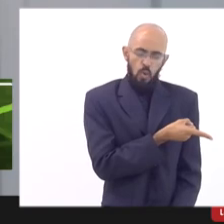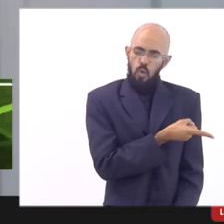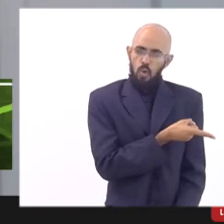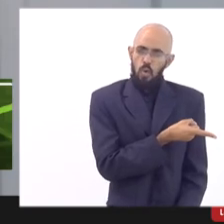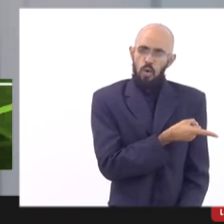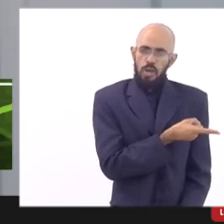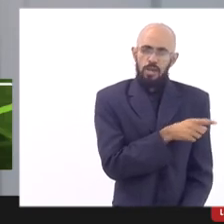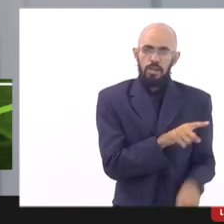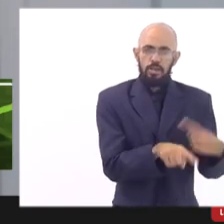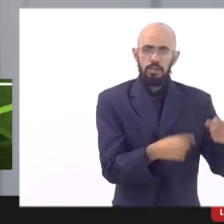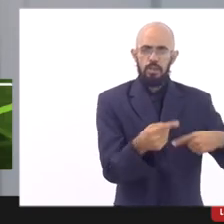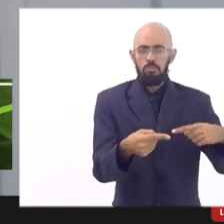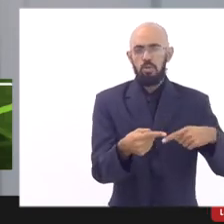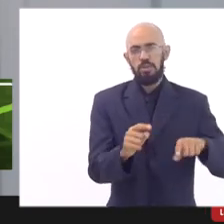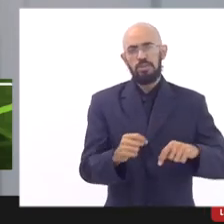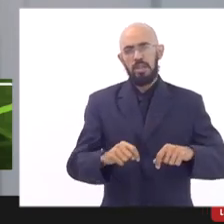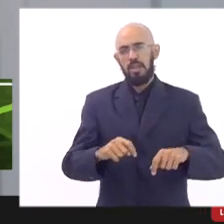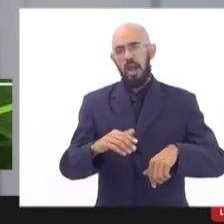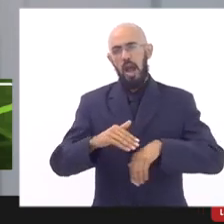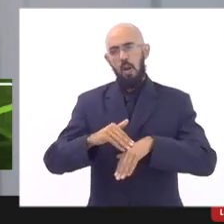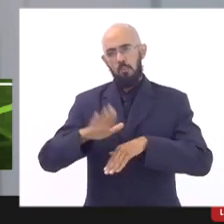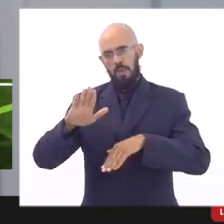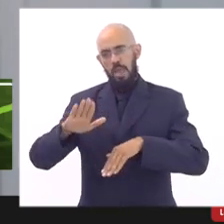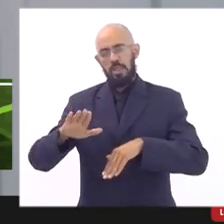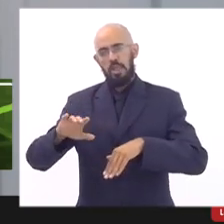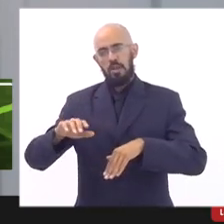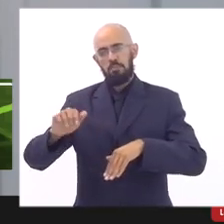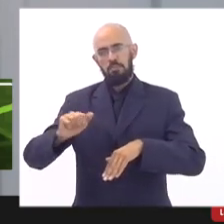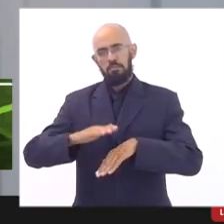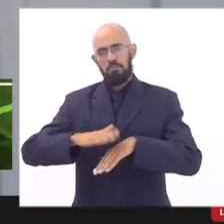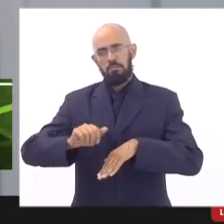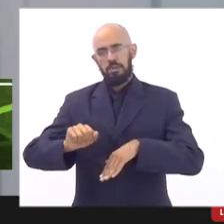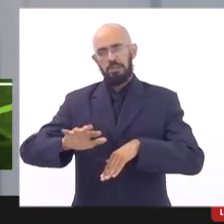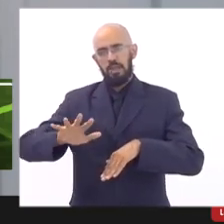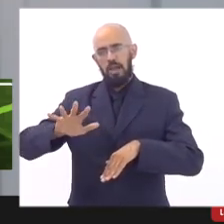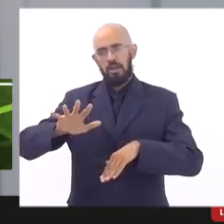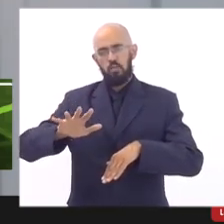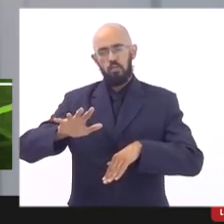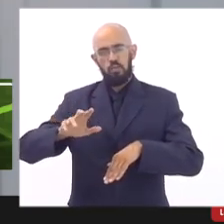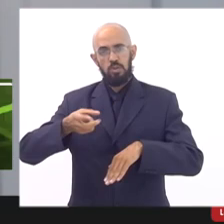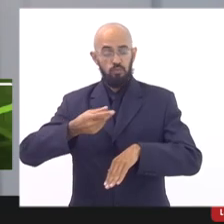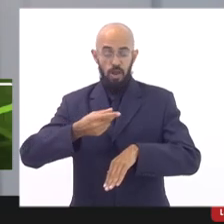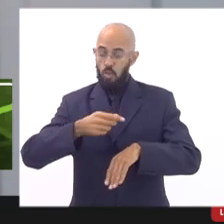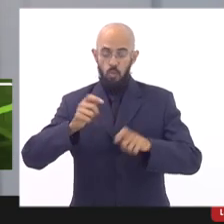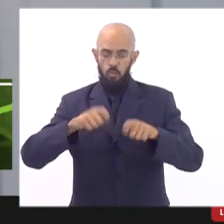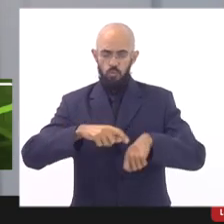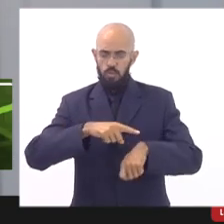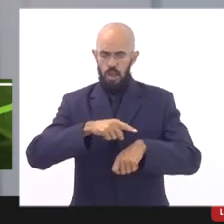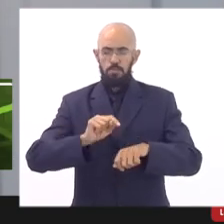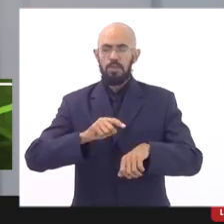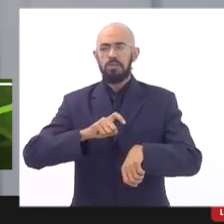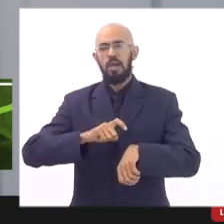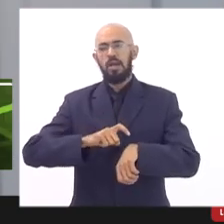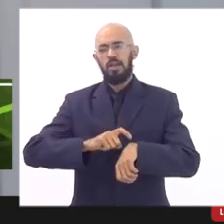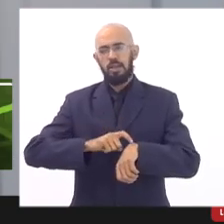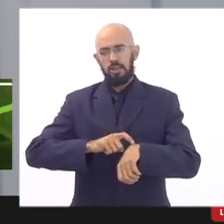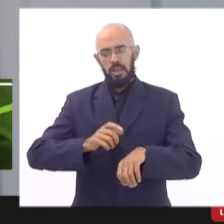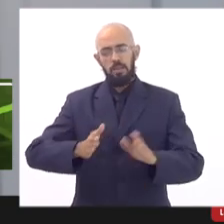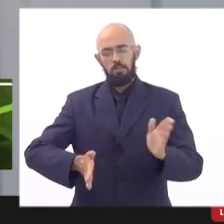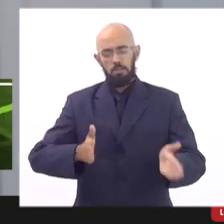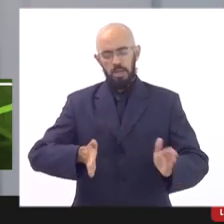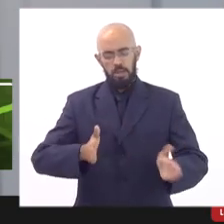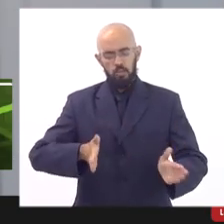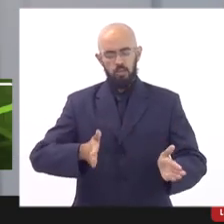3X mesmo com o aumento que a gente viu agora esse valor não vai ser suficiente mas de tempo em tempo a gente vai estar revivando esses